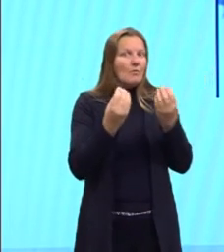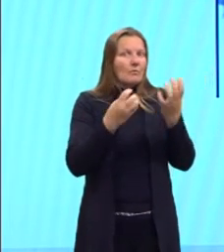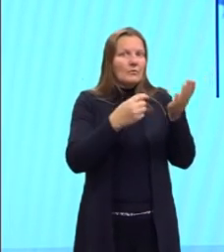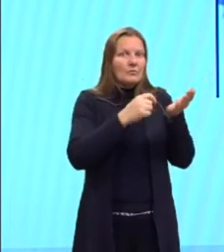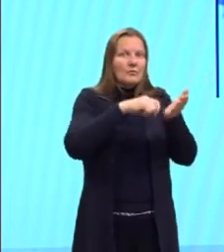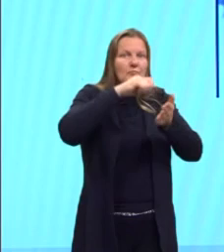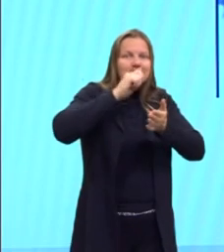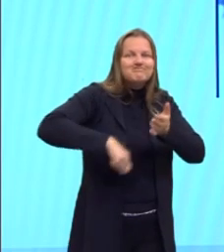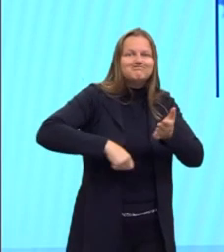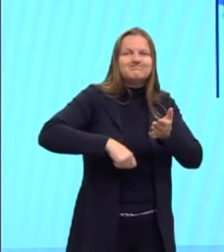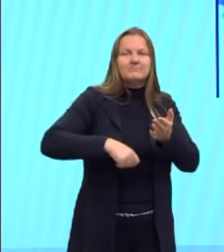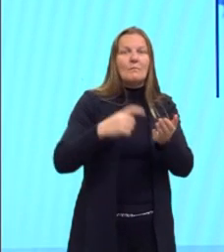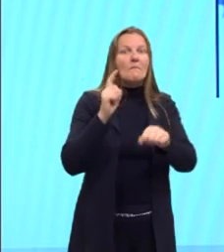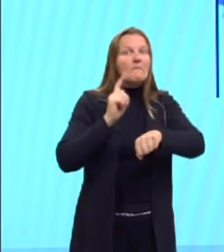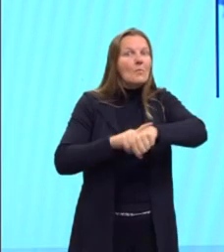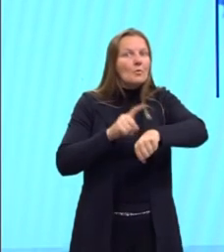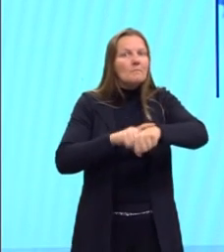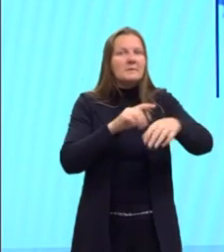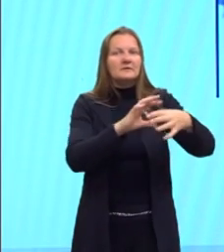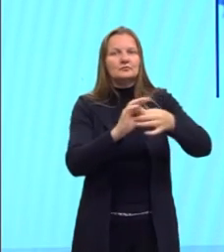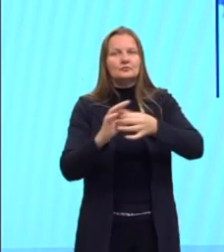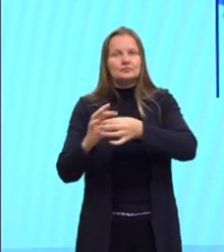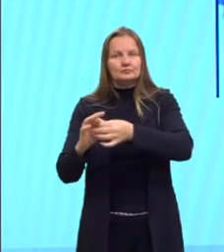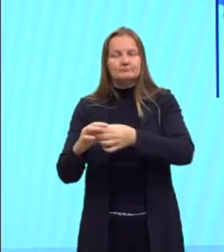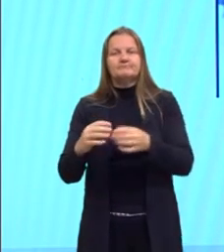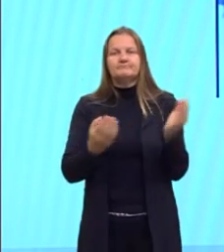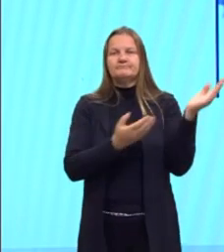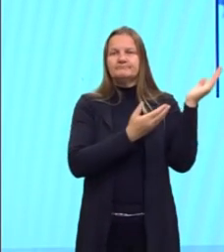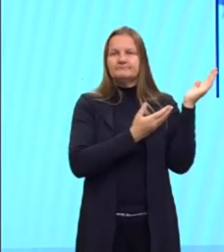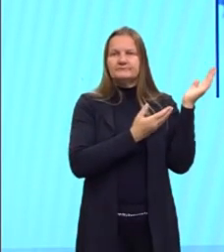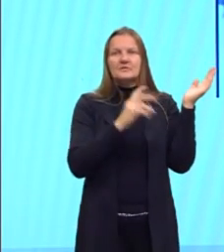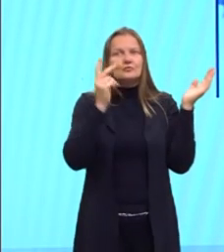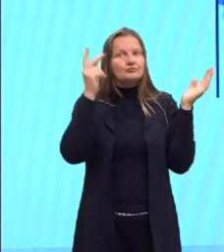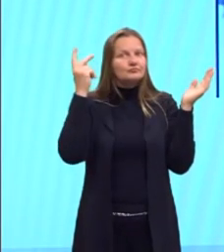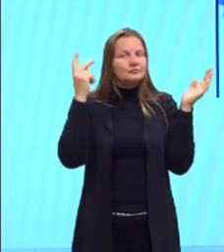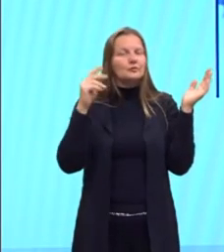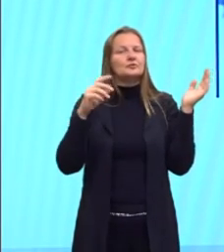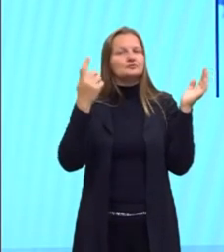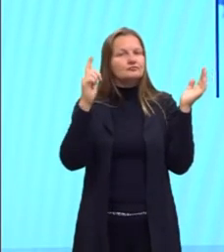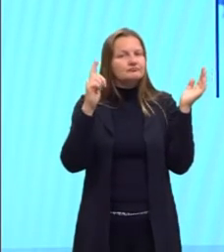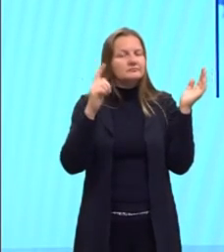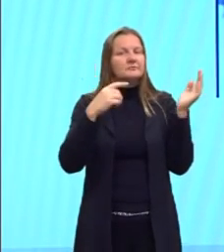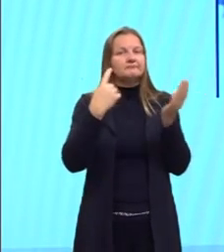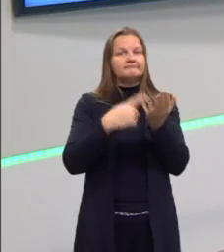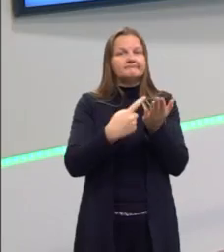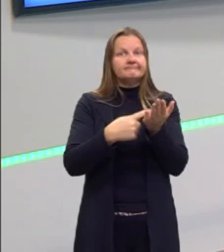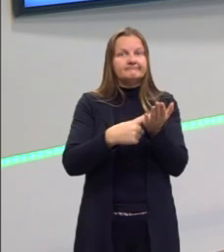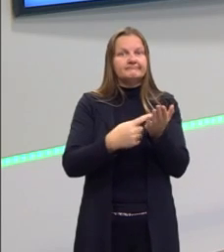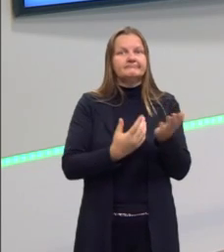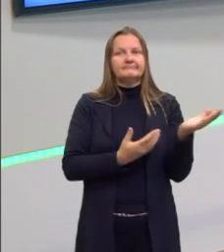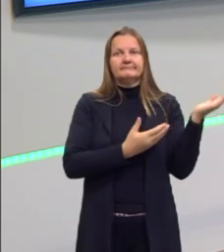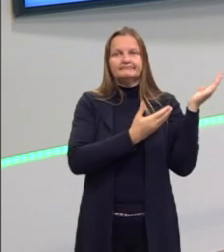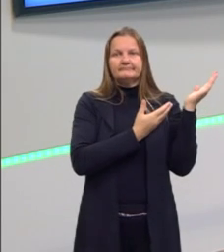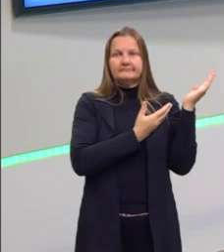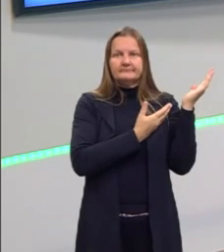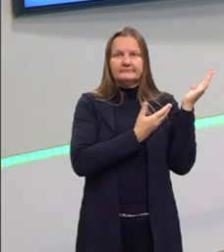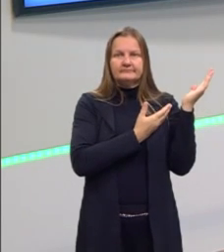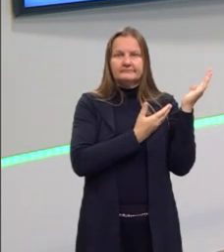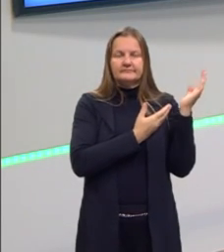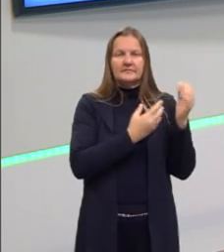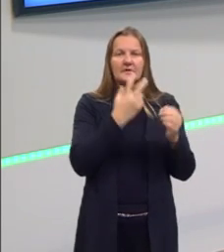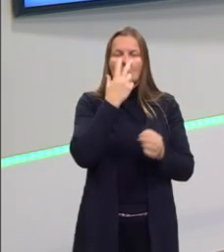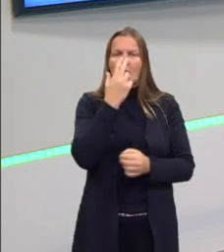esse tratado, né, vai trazer um terreno muito fértil, né, para o surgimento do